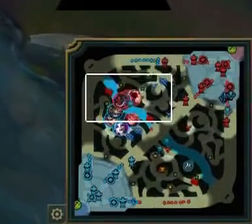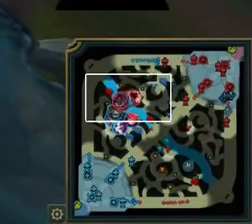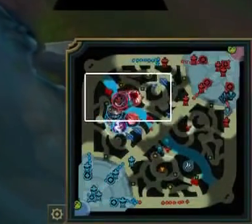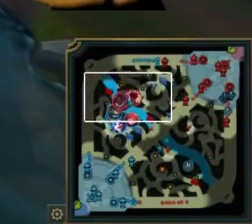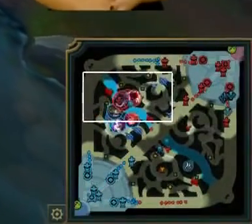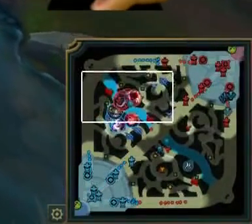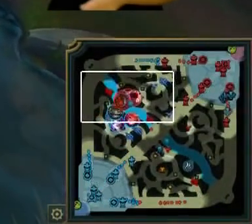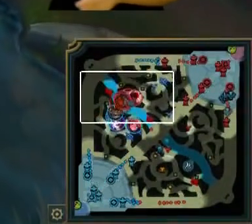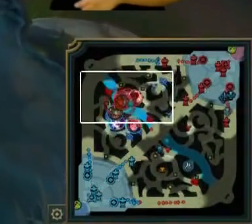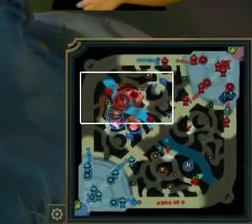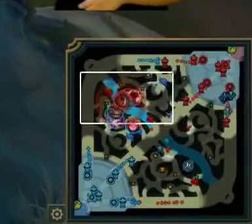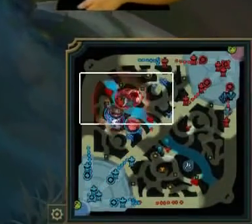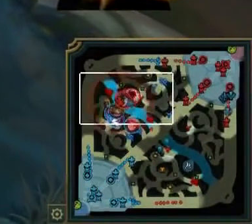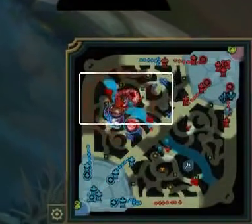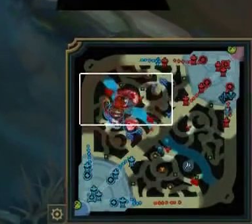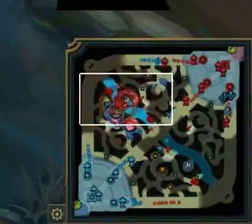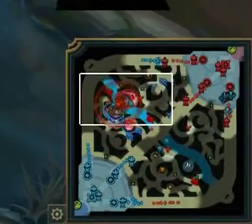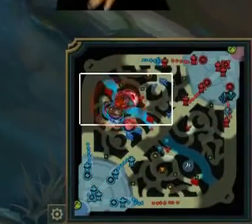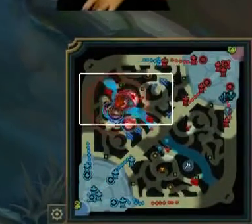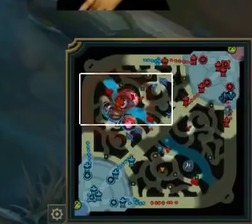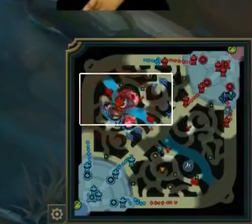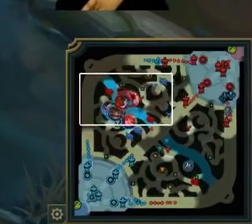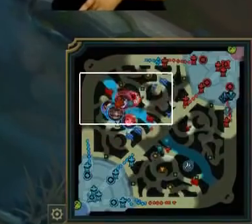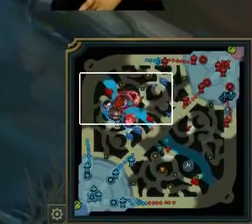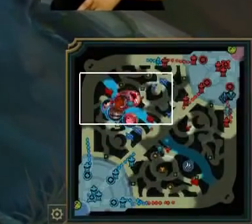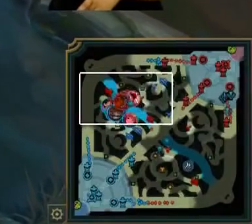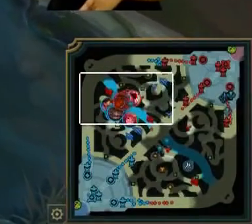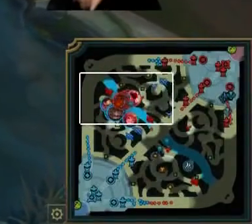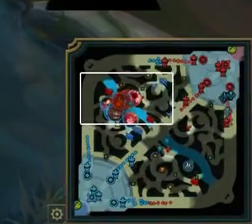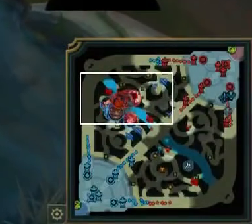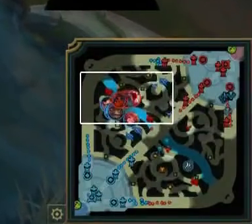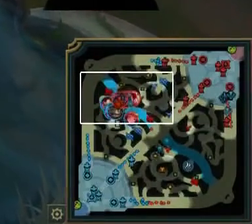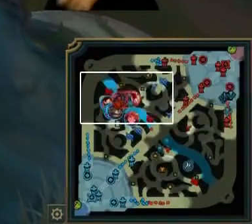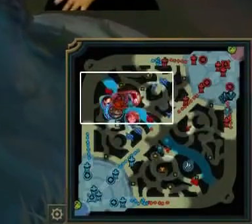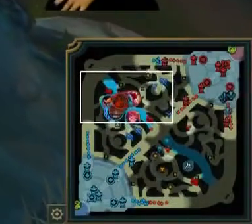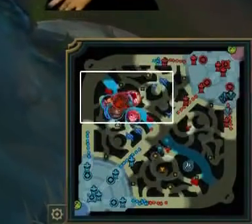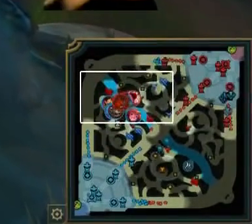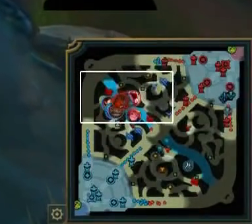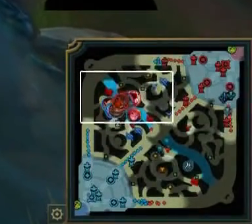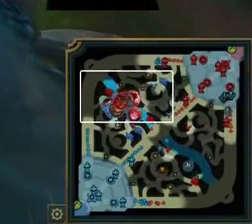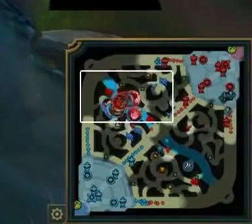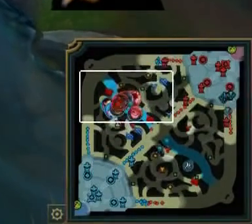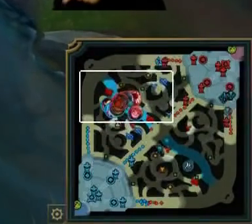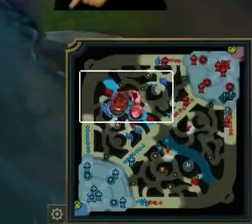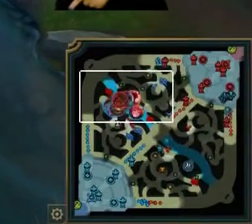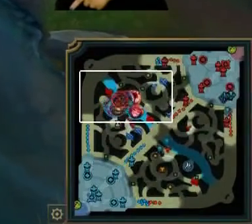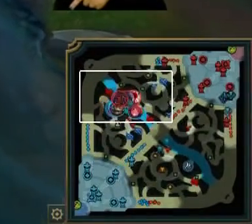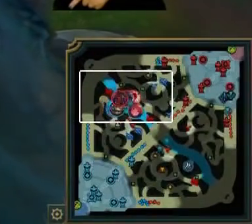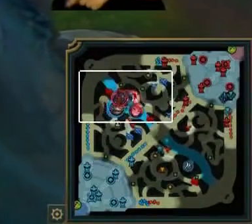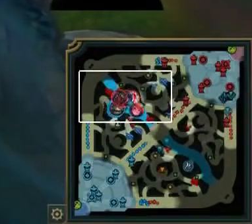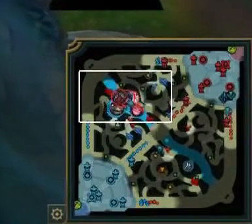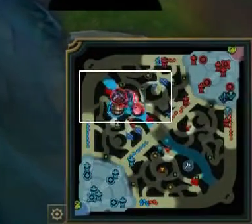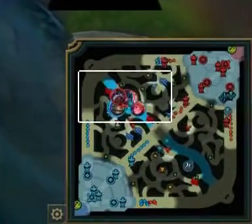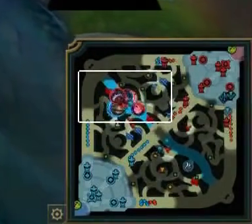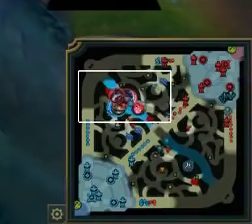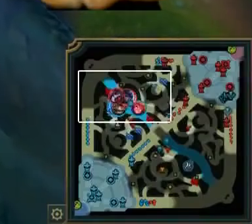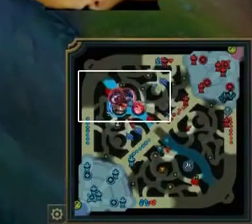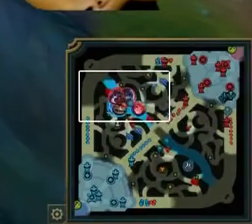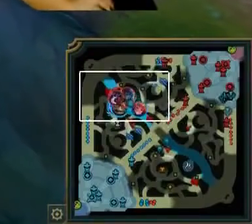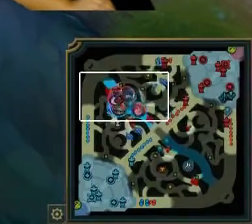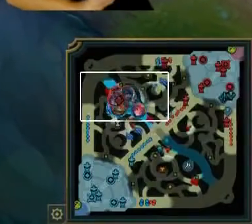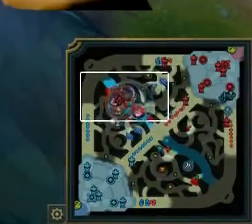tenta resolver mesmo, só que pode ser que tenha criado uma dependência disso. Ô, Revoltinha, daqui a pouquinho a gente vai ter um conhecido no seu aqui pra falar desse